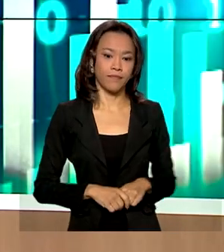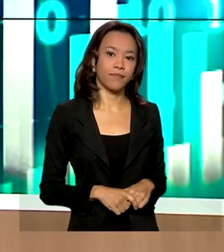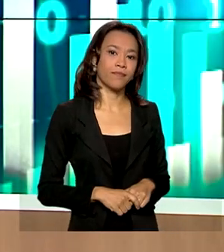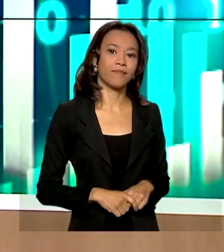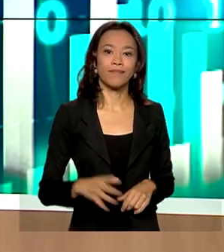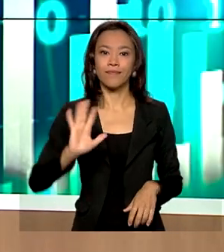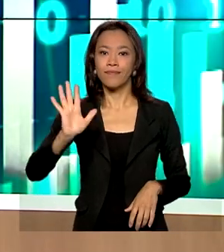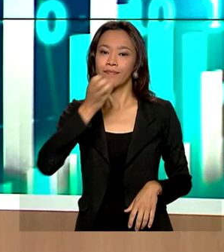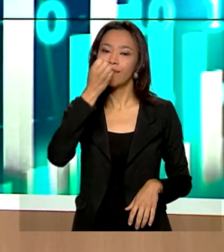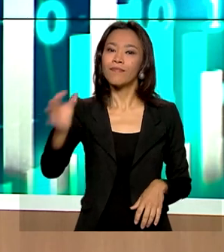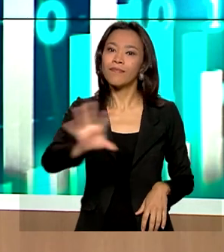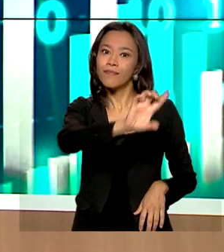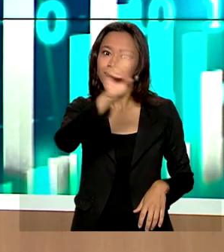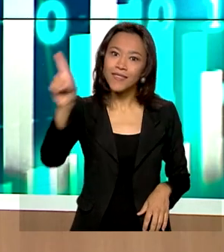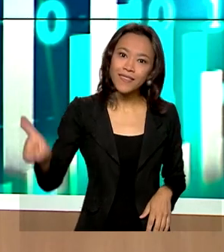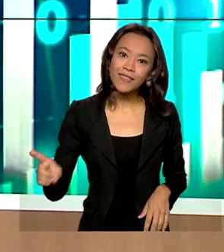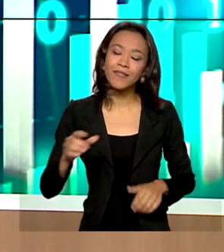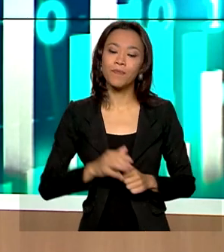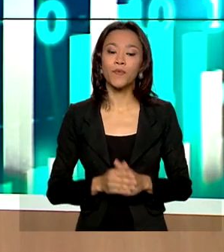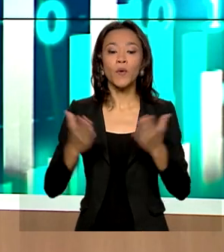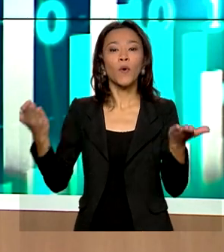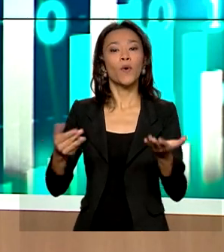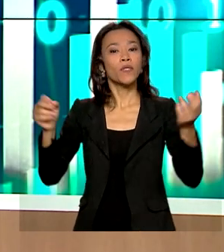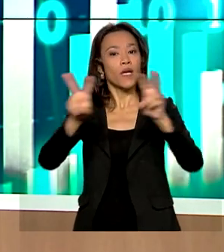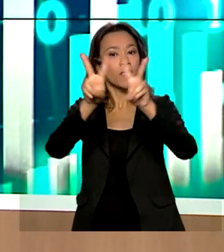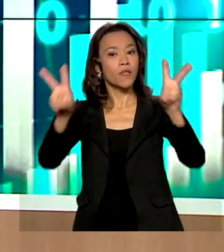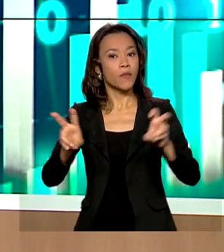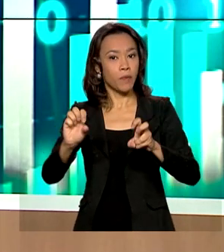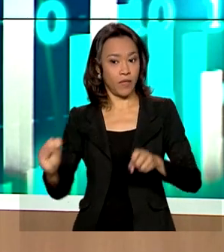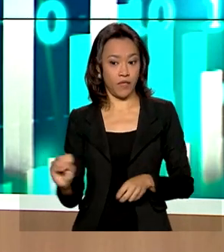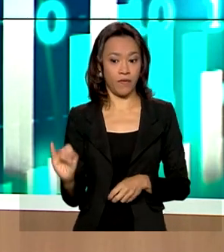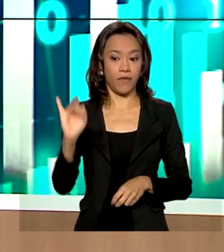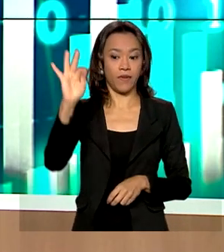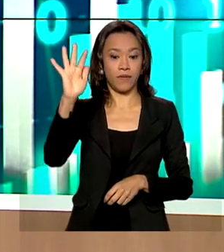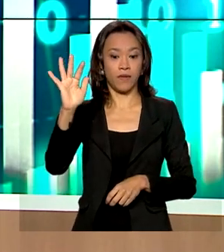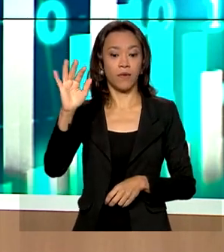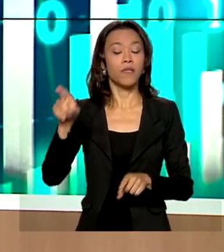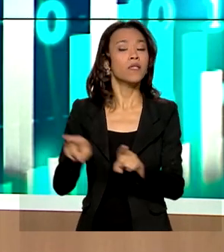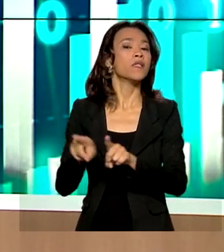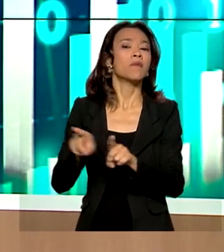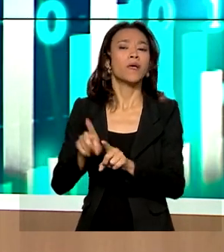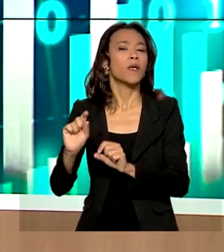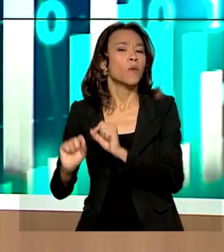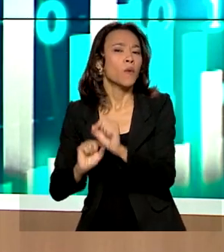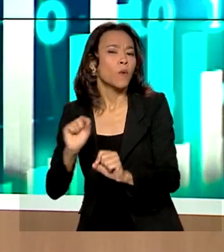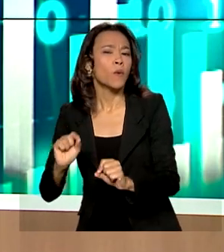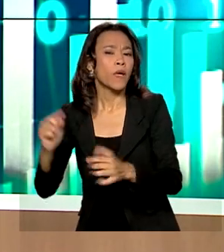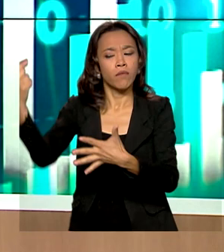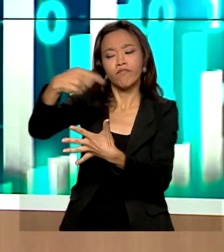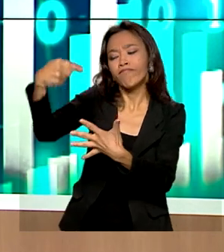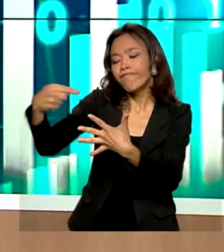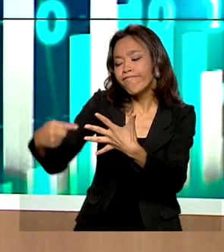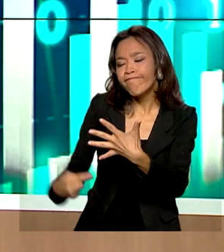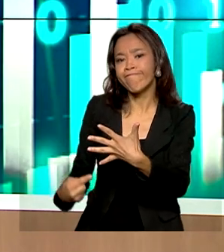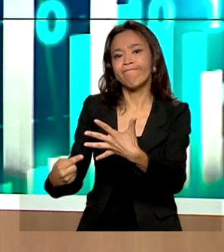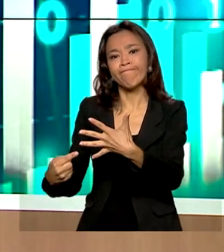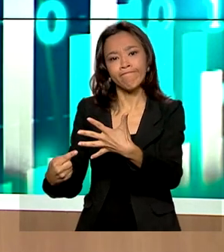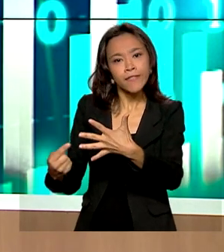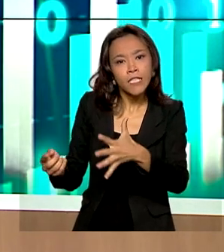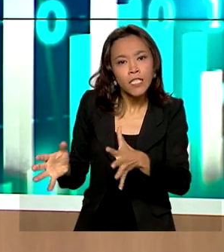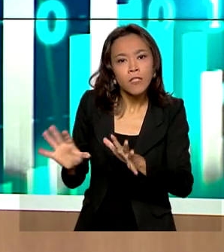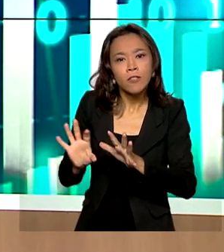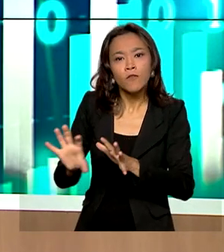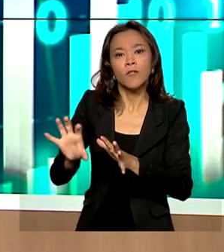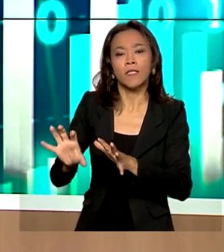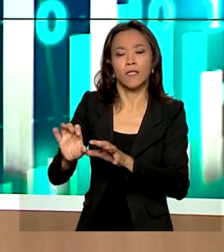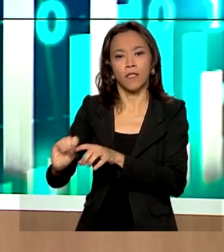Bom dia, bom dia a todos. O nosso filme de hoje é a inflação e as expectativas dos atores econômicos justamente sobre o comportamento da inflação neste